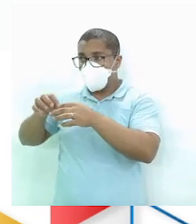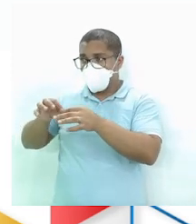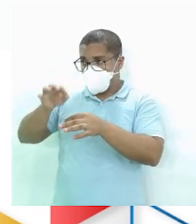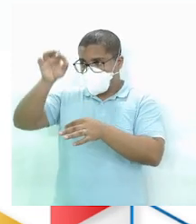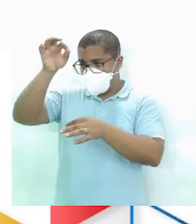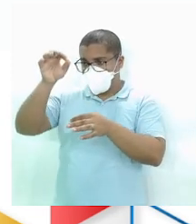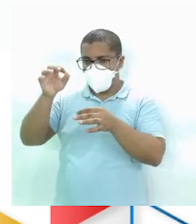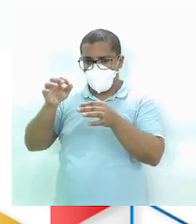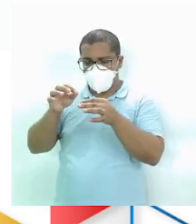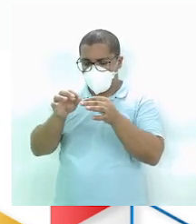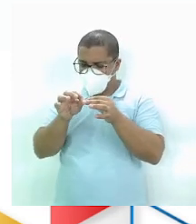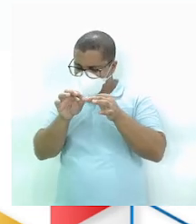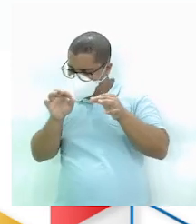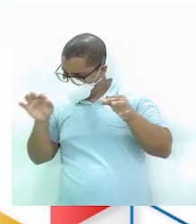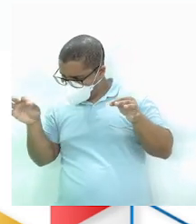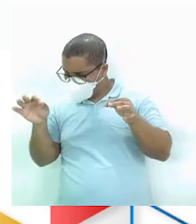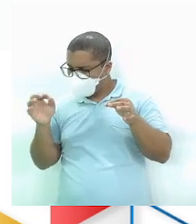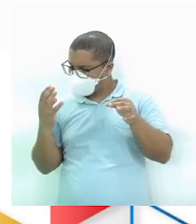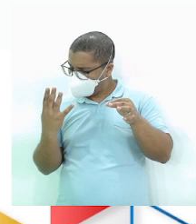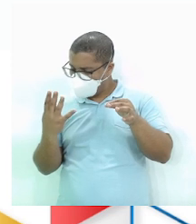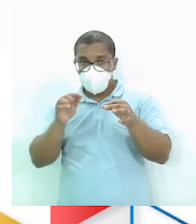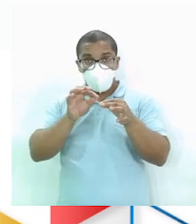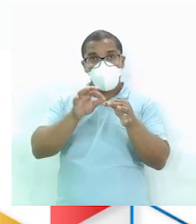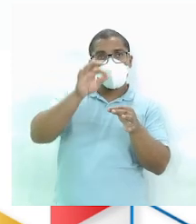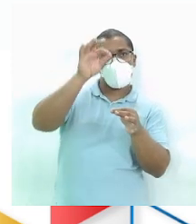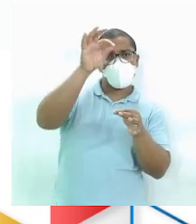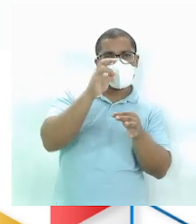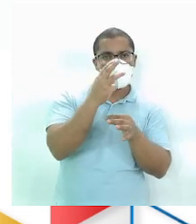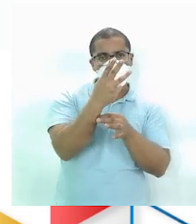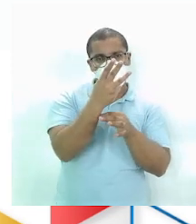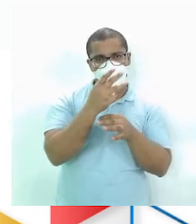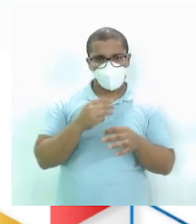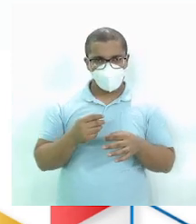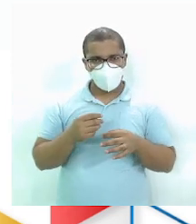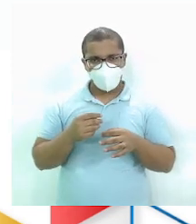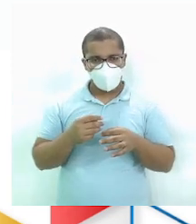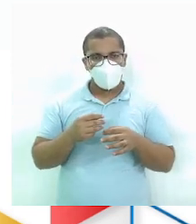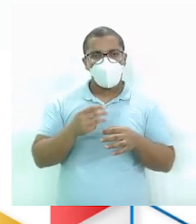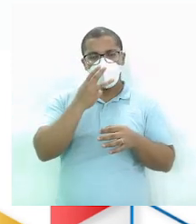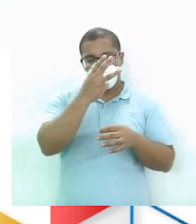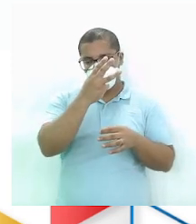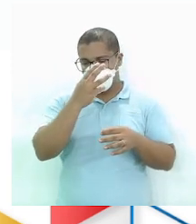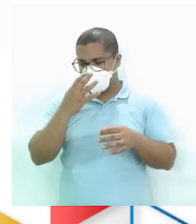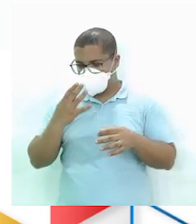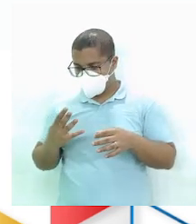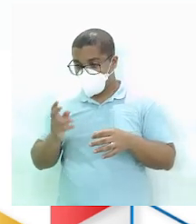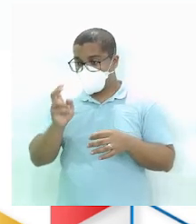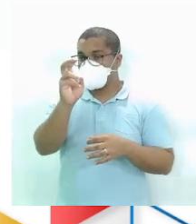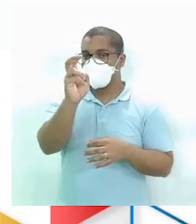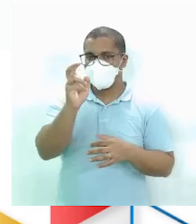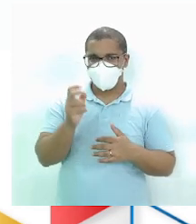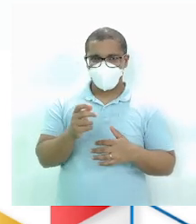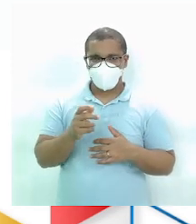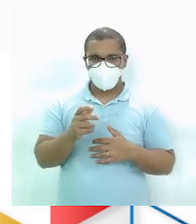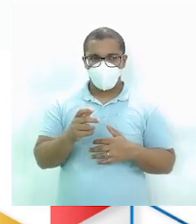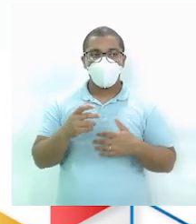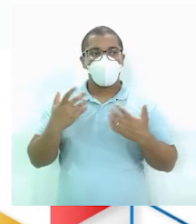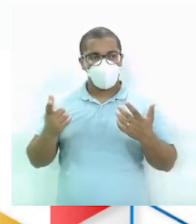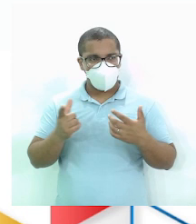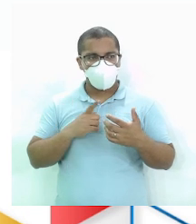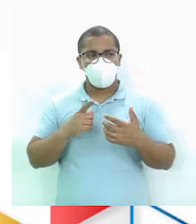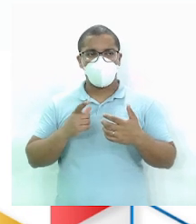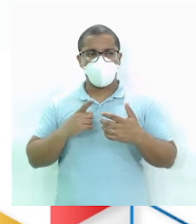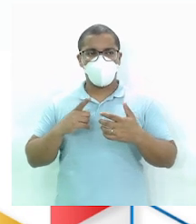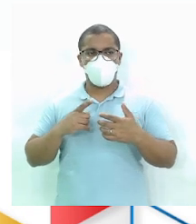nós Que era chamado Triângulo pitagórico Por sinal Três, quatro, cinco Tranquilo? Olha Cinco unidades